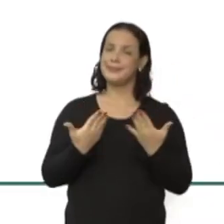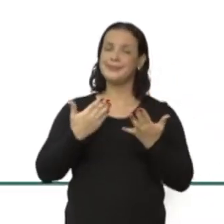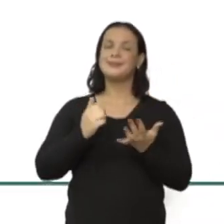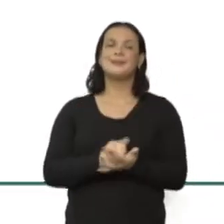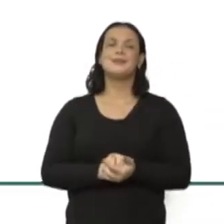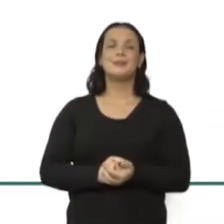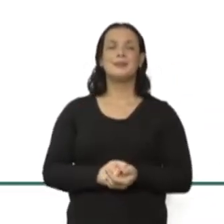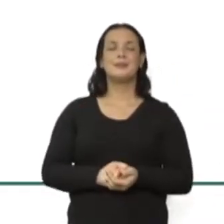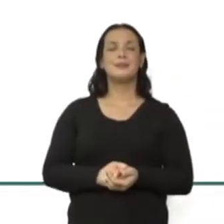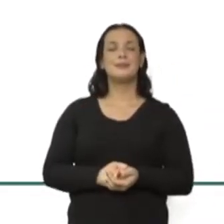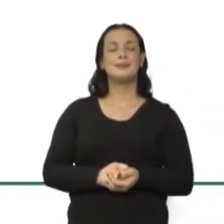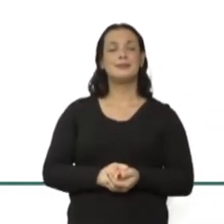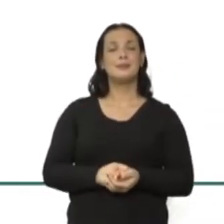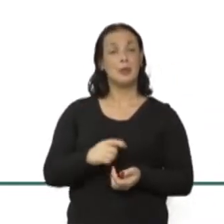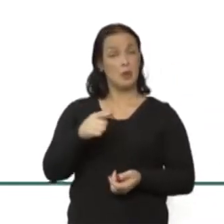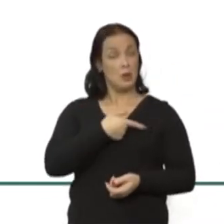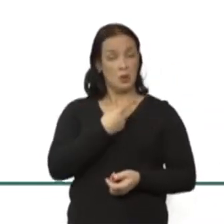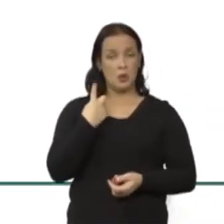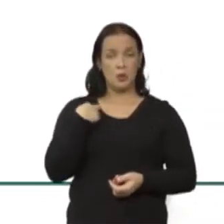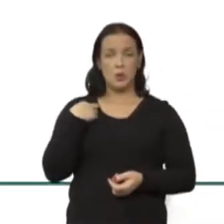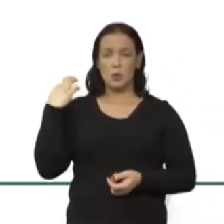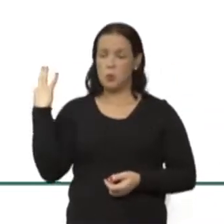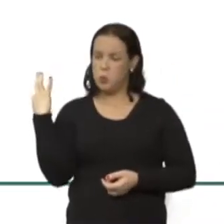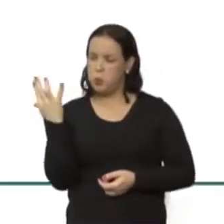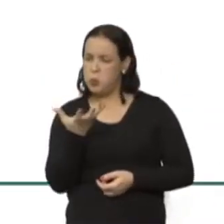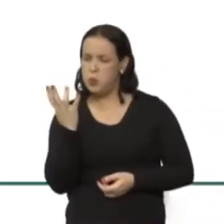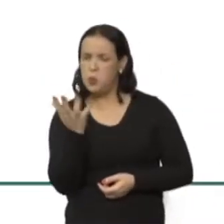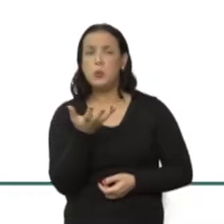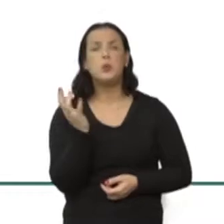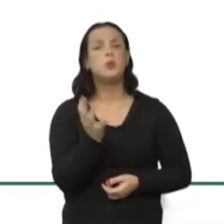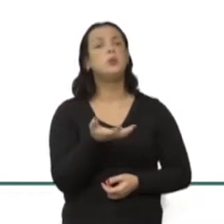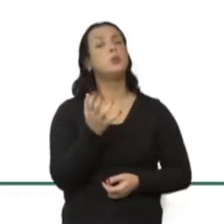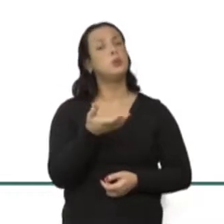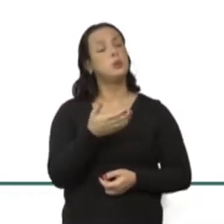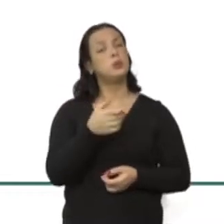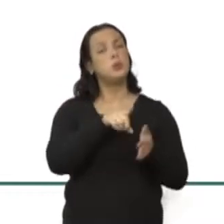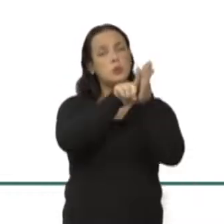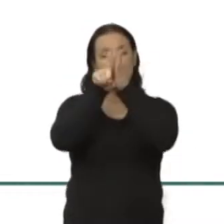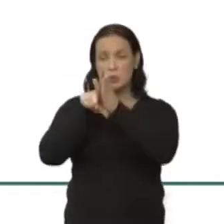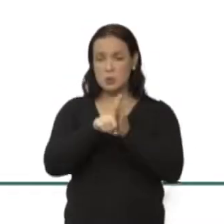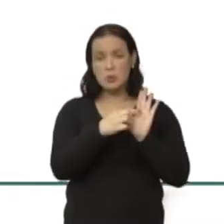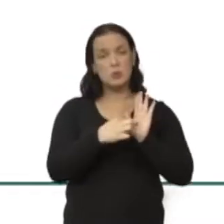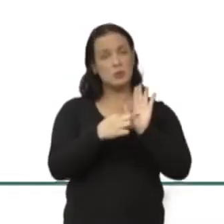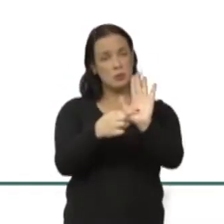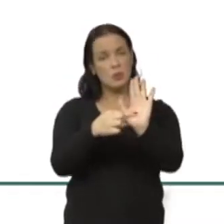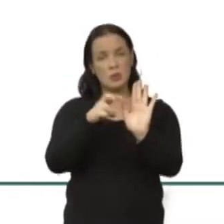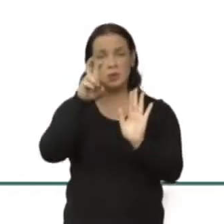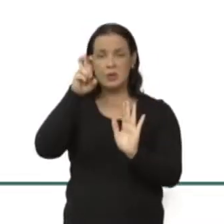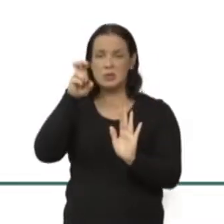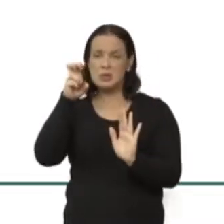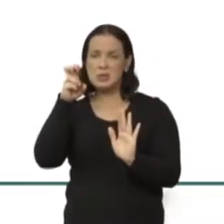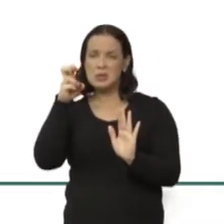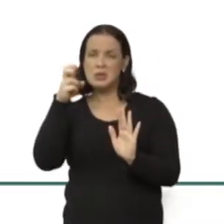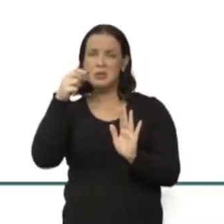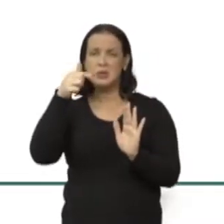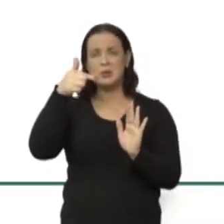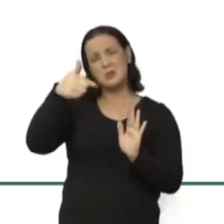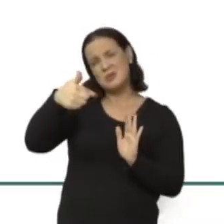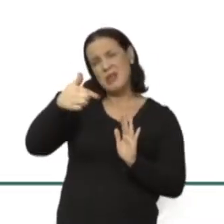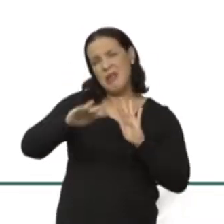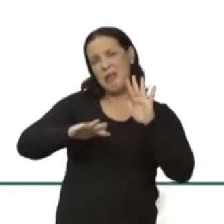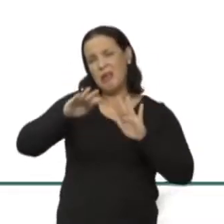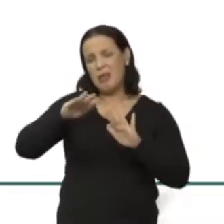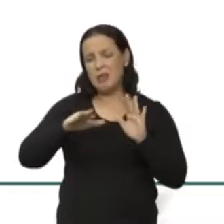A gente teve uma aceleração e aí os estudos mostram entre 5, 7, em alguns